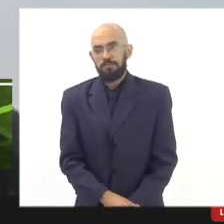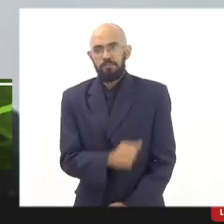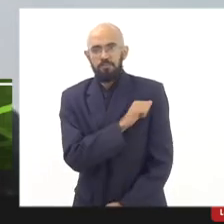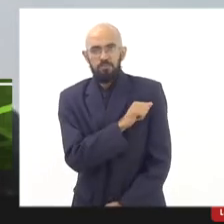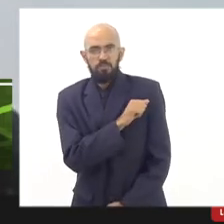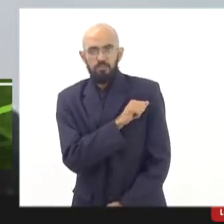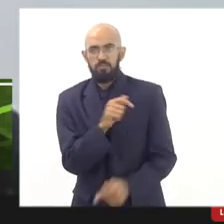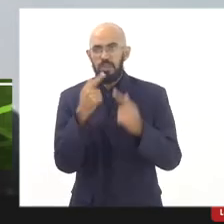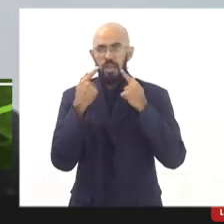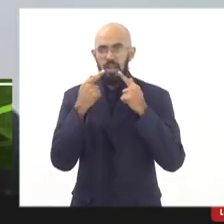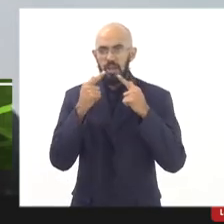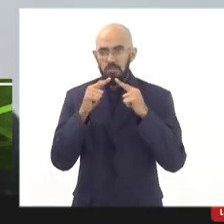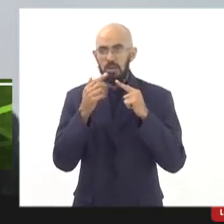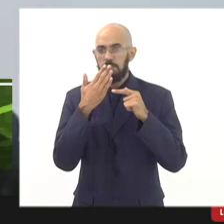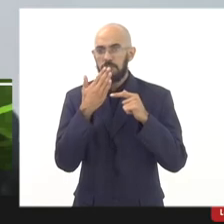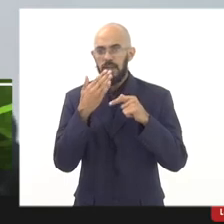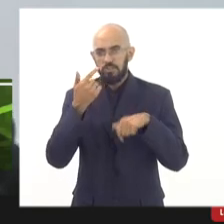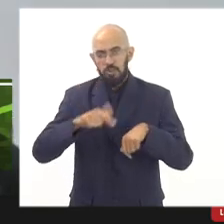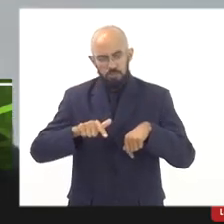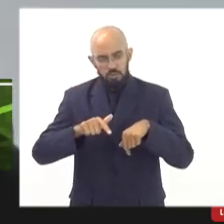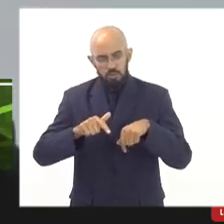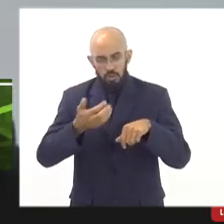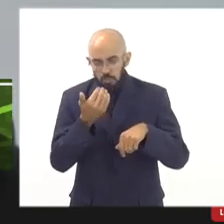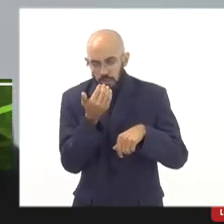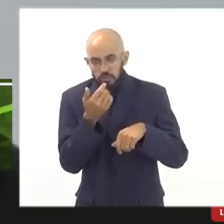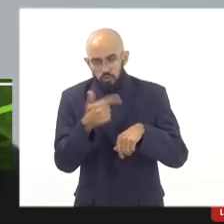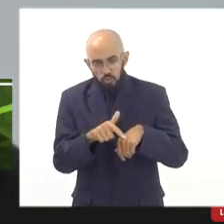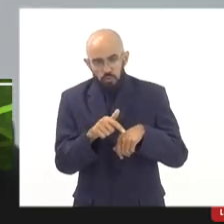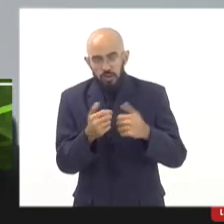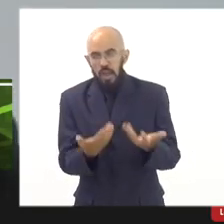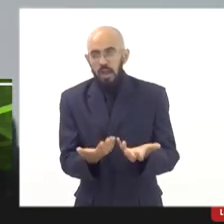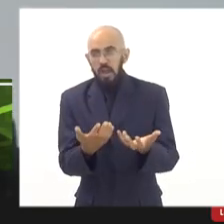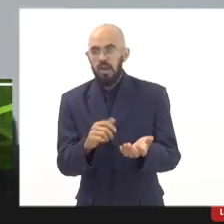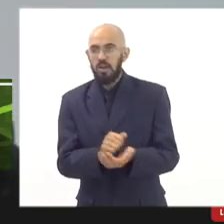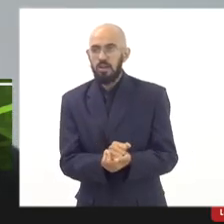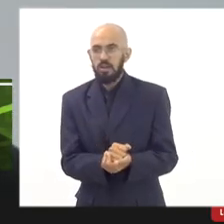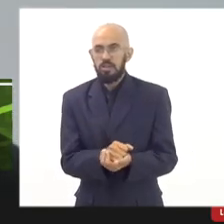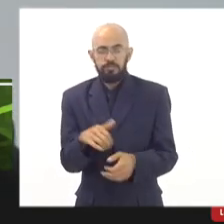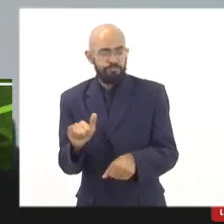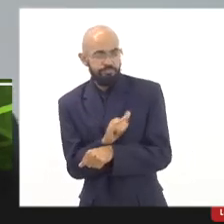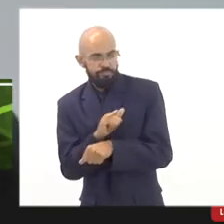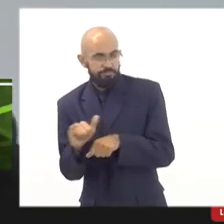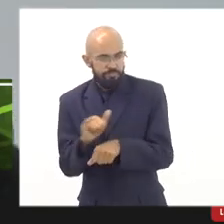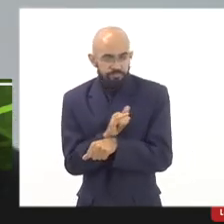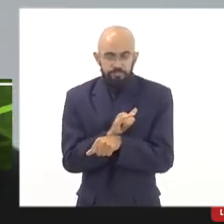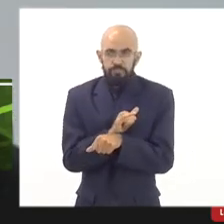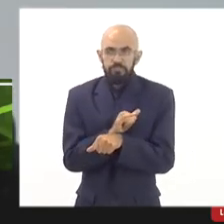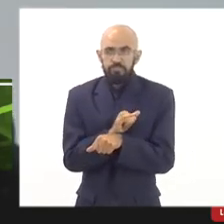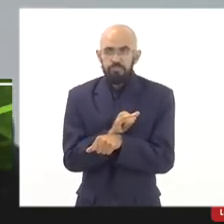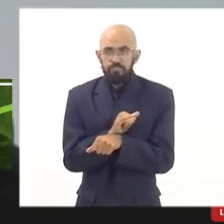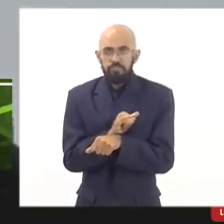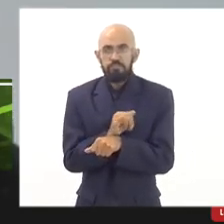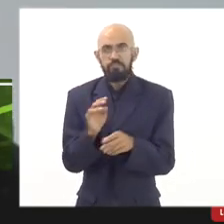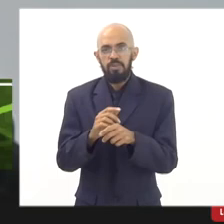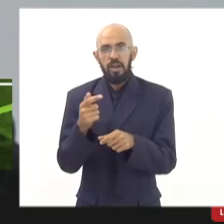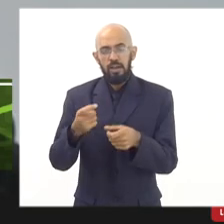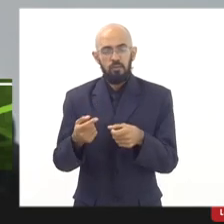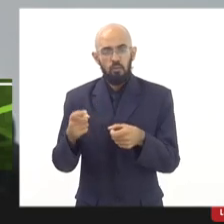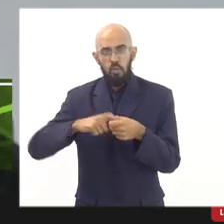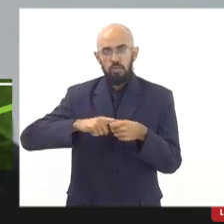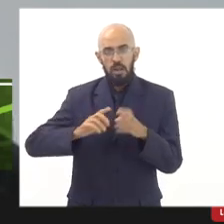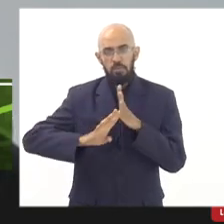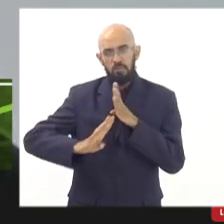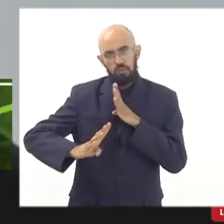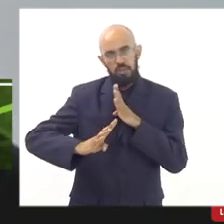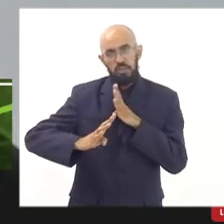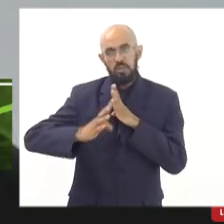se queixando e pedindo para repetir, e arrumando esquemas e ferramentas para poder entrar na fila de novo e comer de novo. Isso